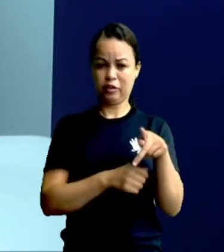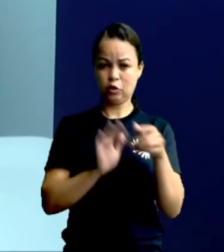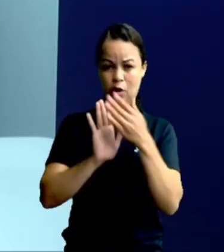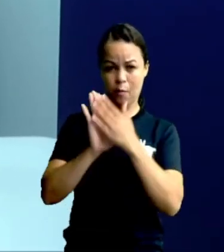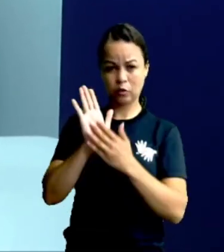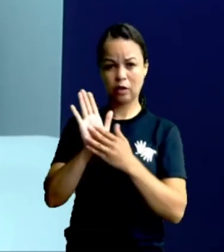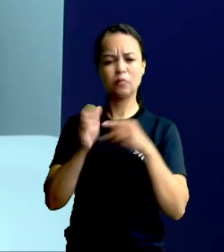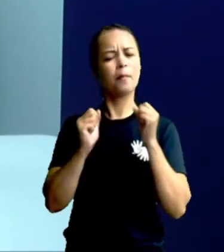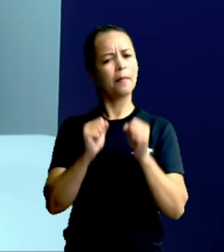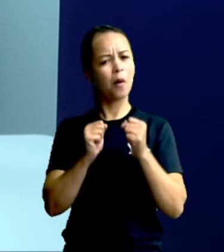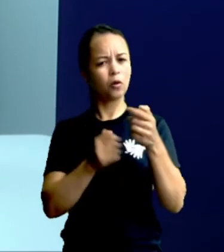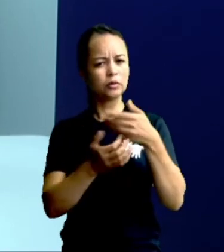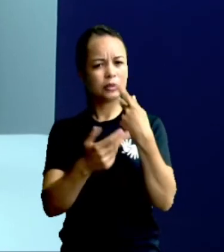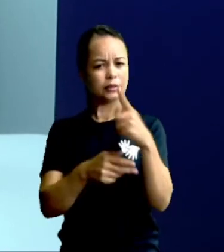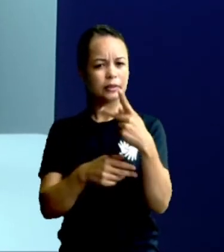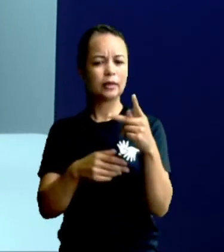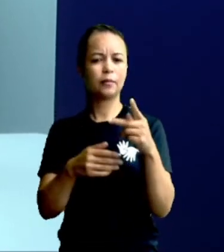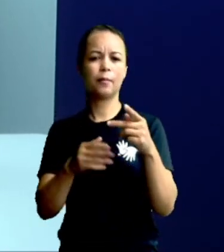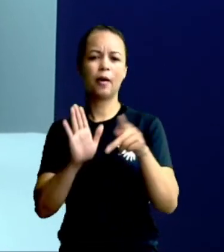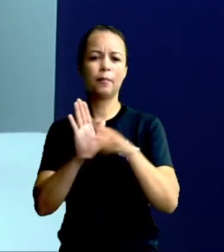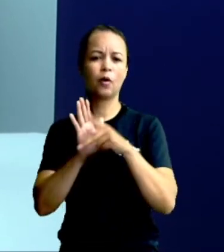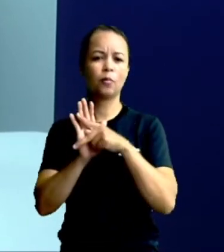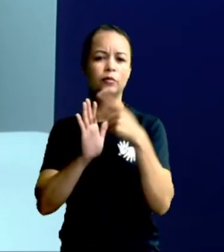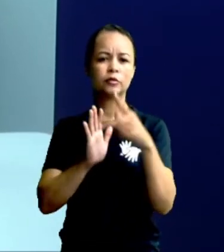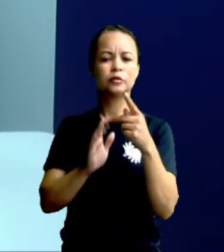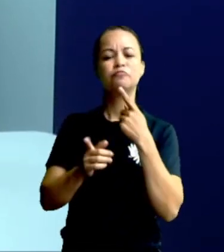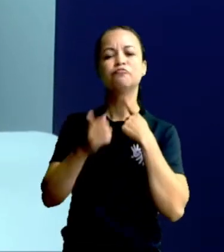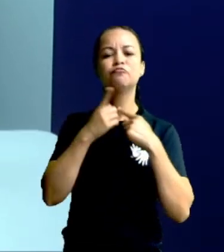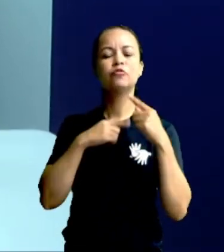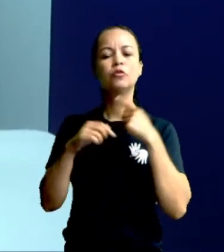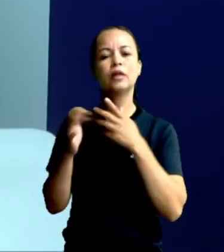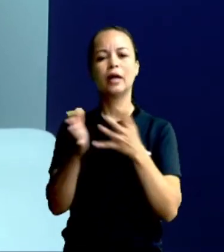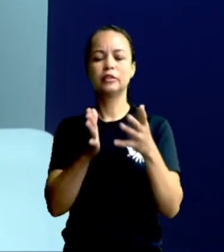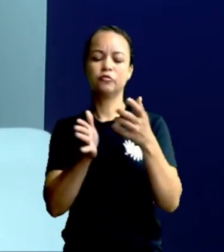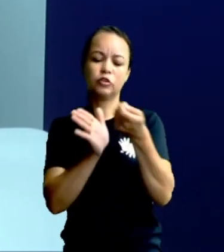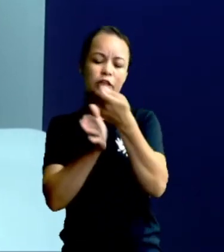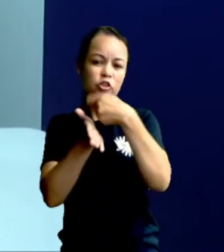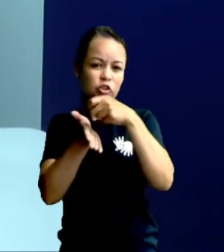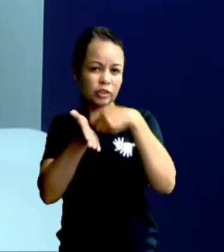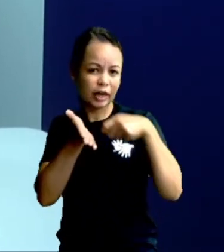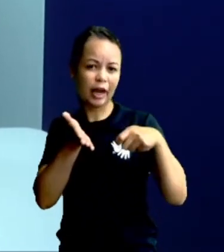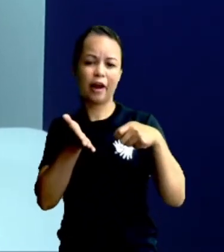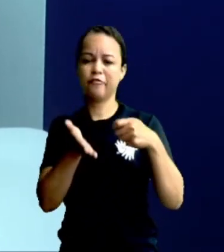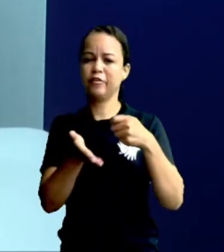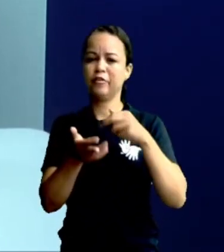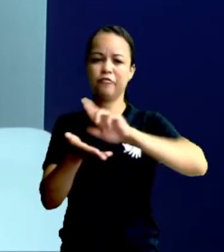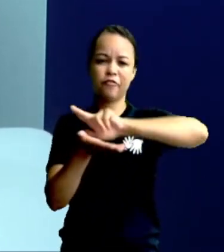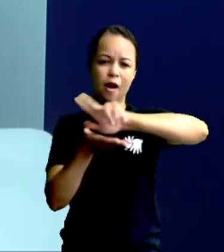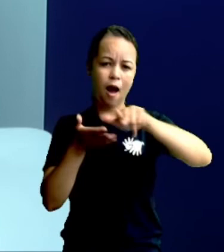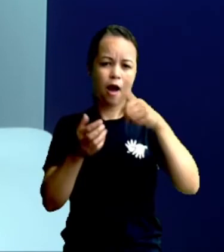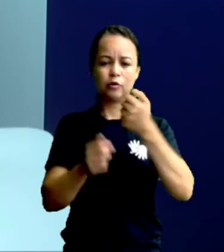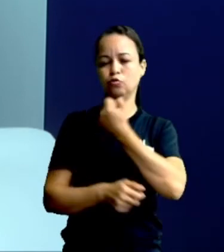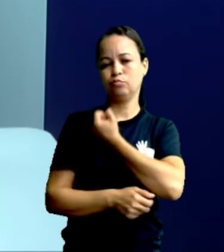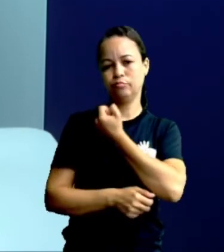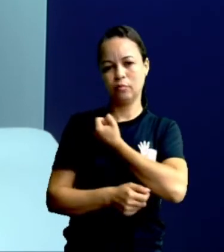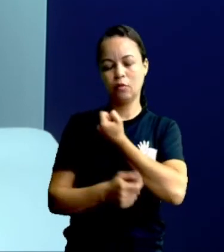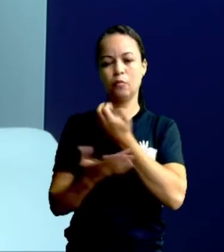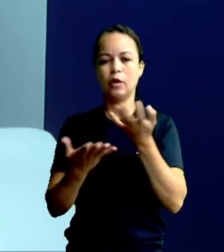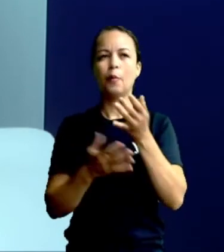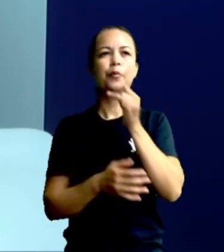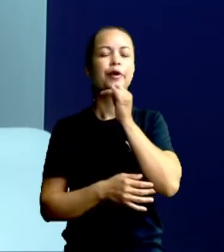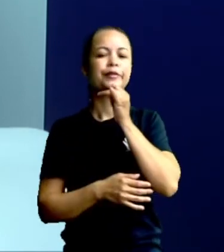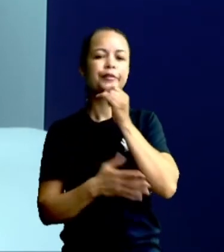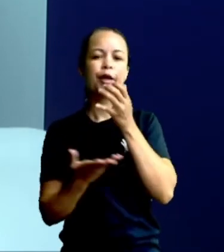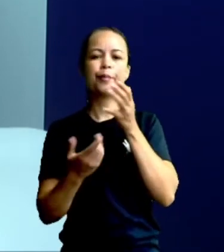do seu jeitinho, certo? Numa folha de papel. Você escreve, ó, números aleatórios. Eu coloquei aqui, ó, por exemplo,